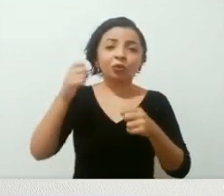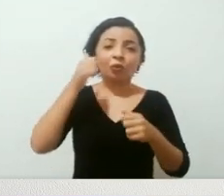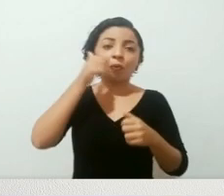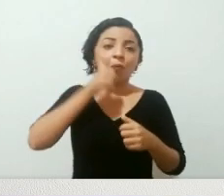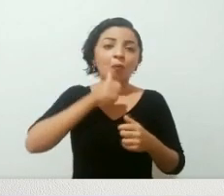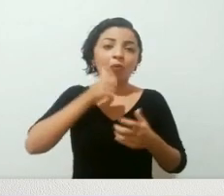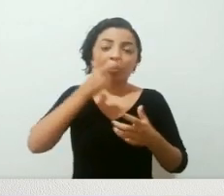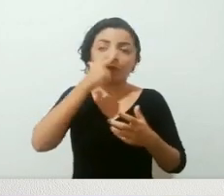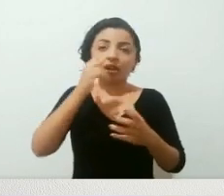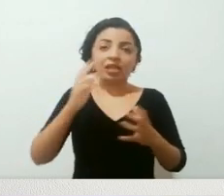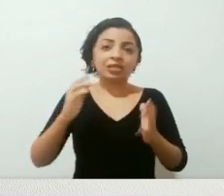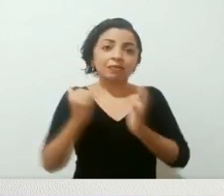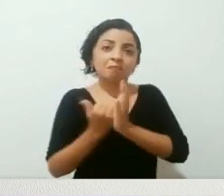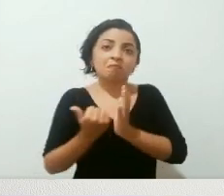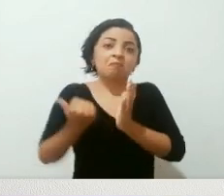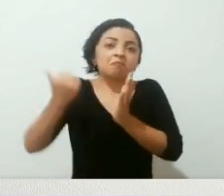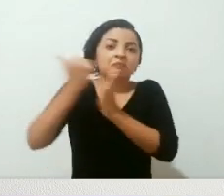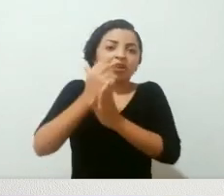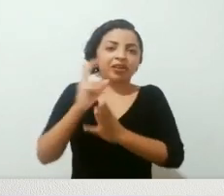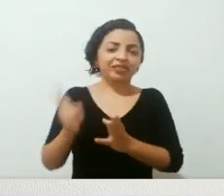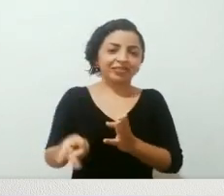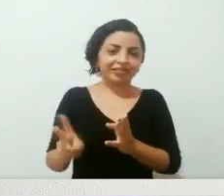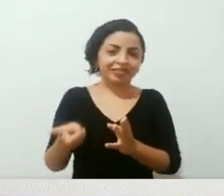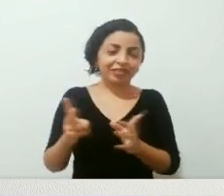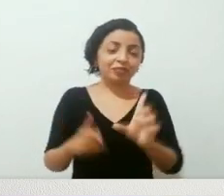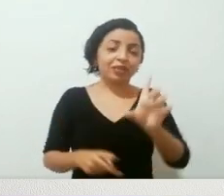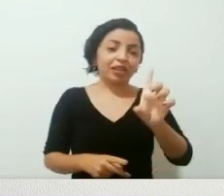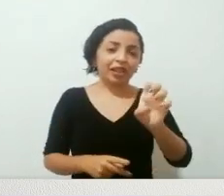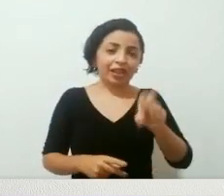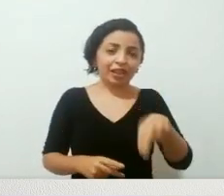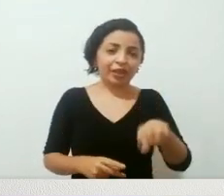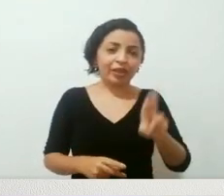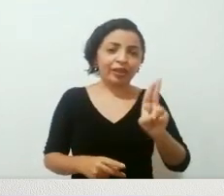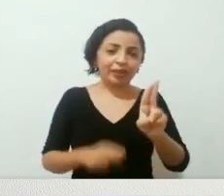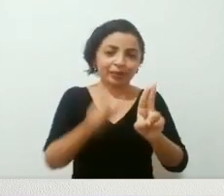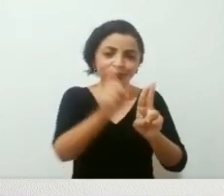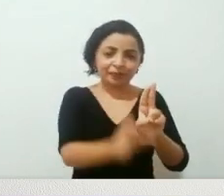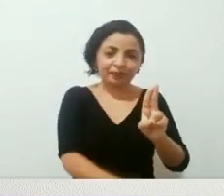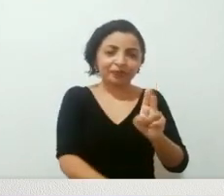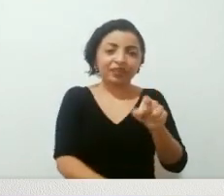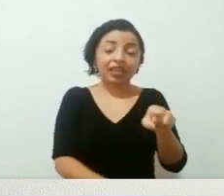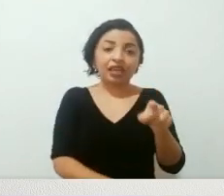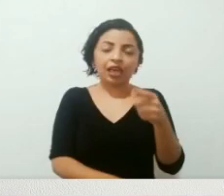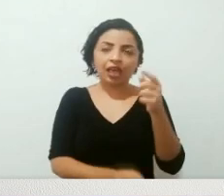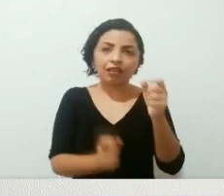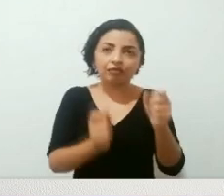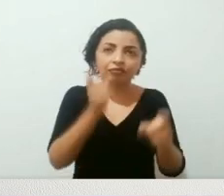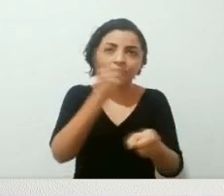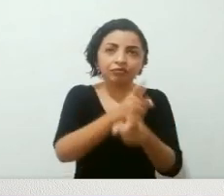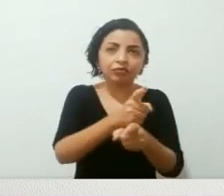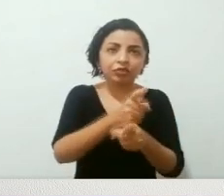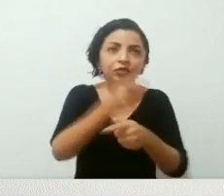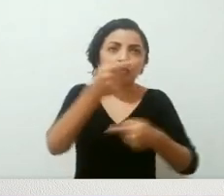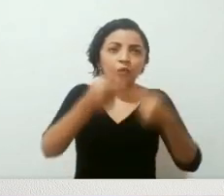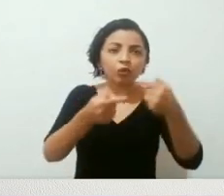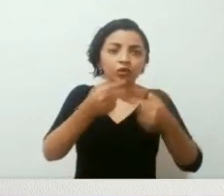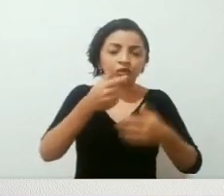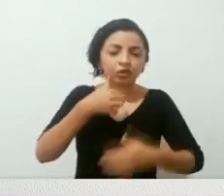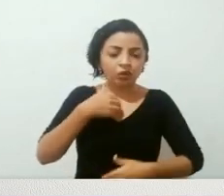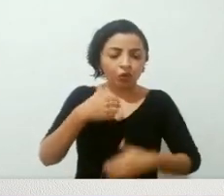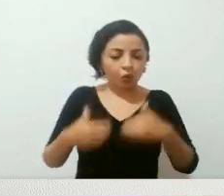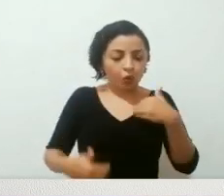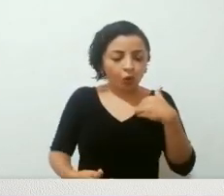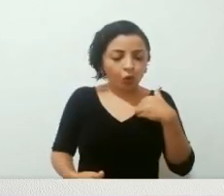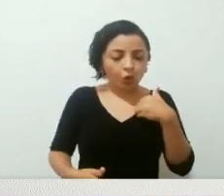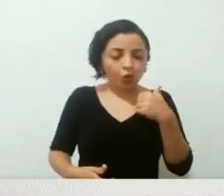de quando a Lenu faz descobertas a uma nova condição política sobre si mesma, sobre seu